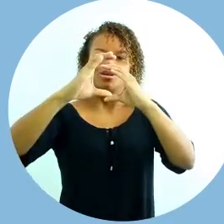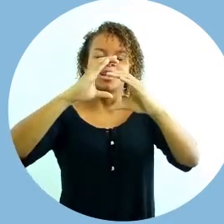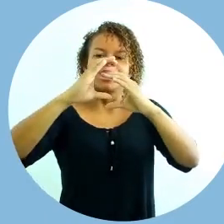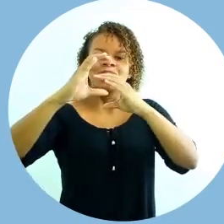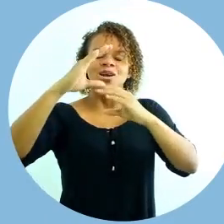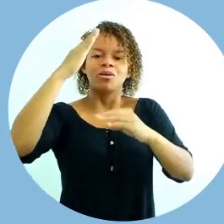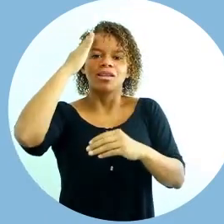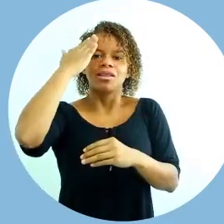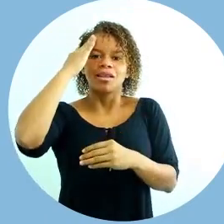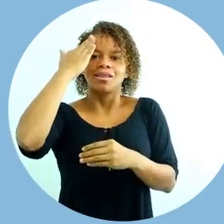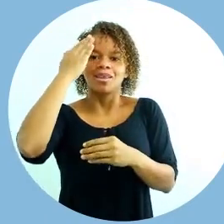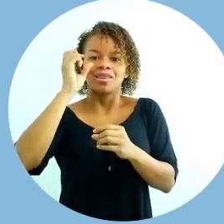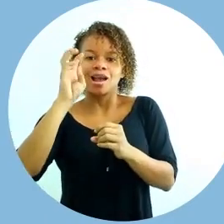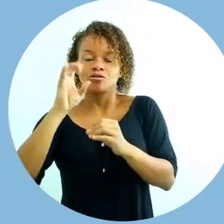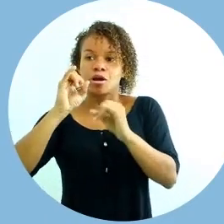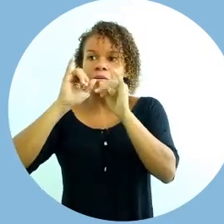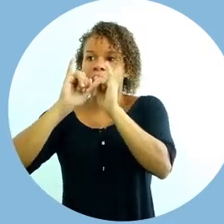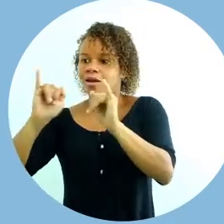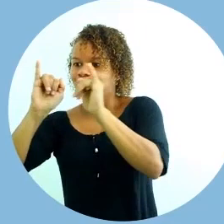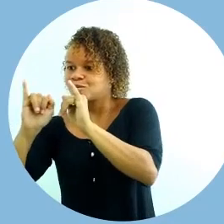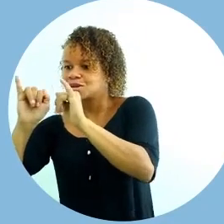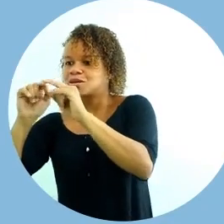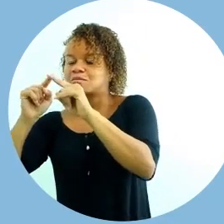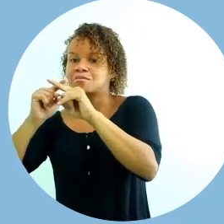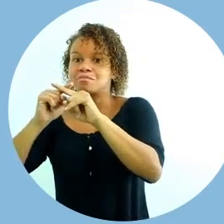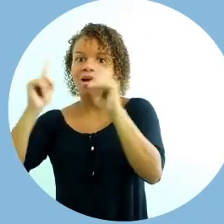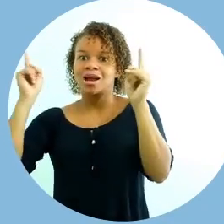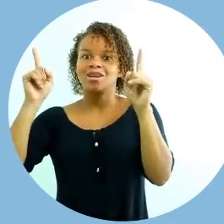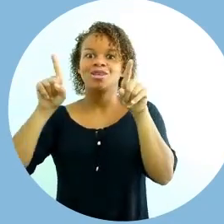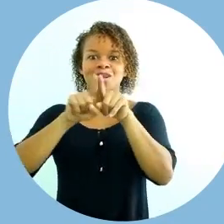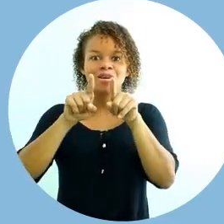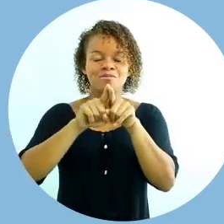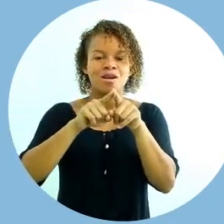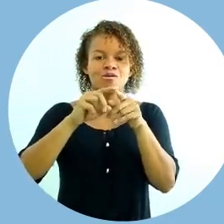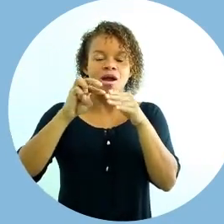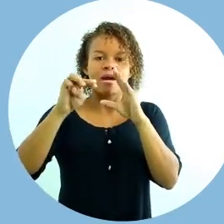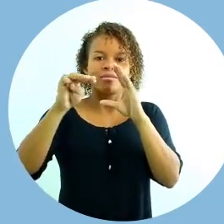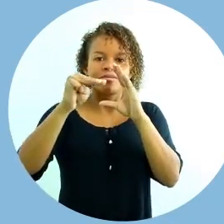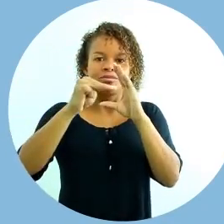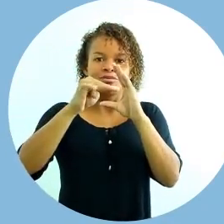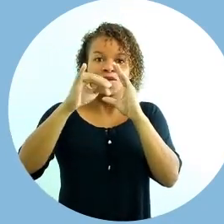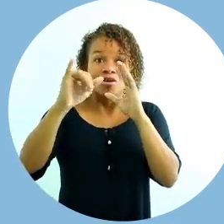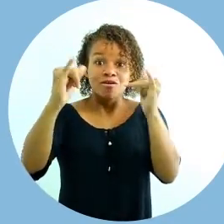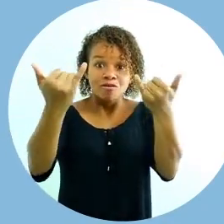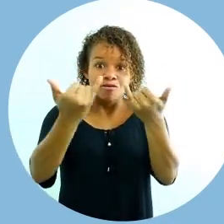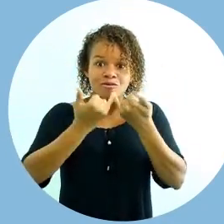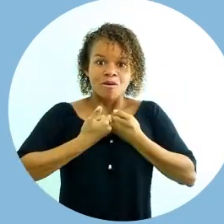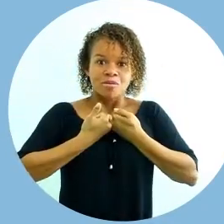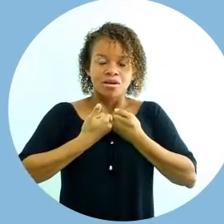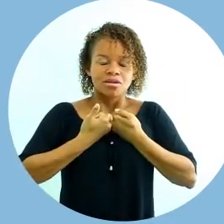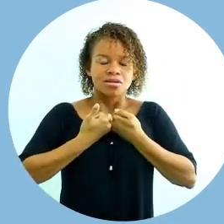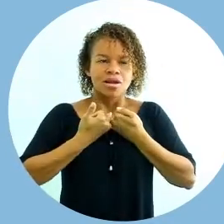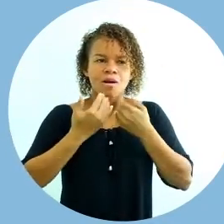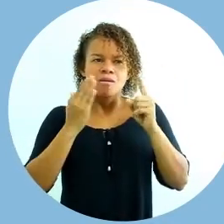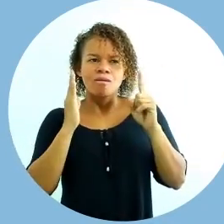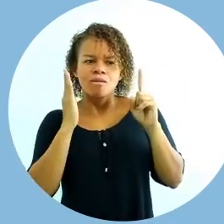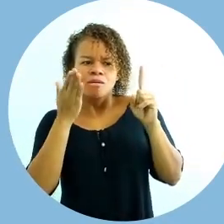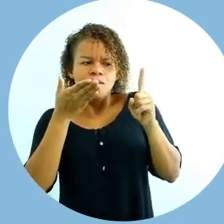pela informação, mas uma mensagem que proporcione a aprendizagem.